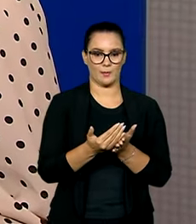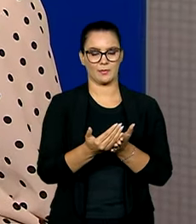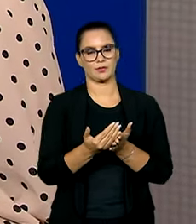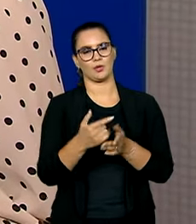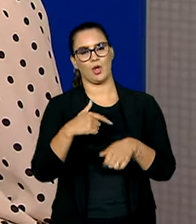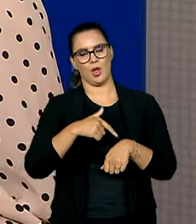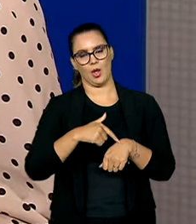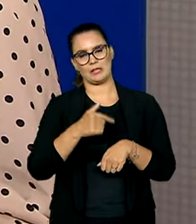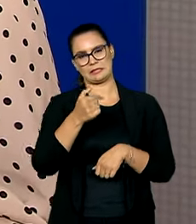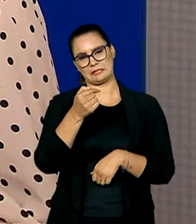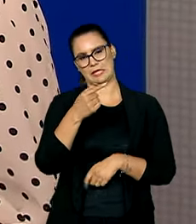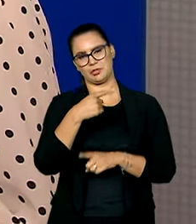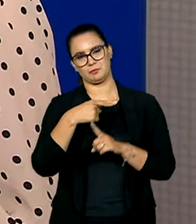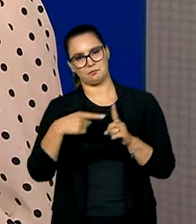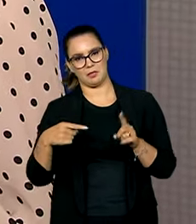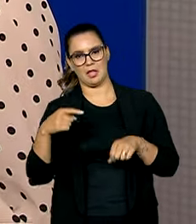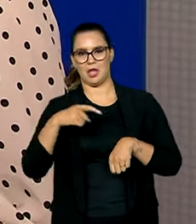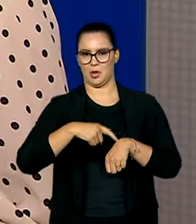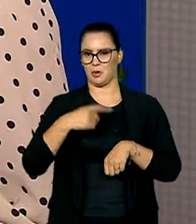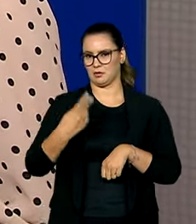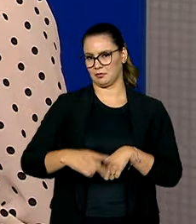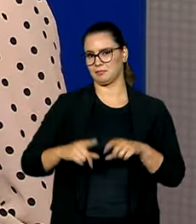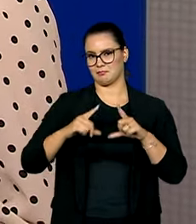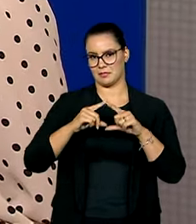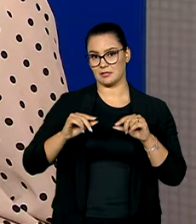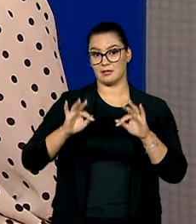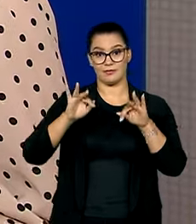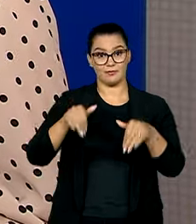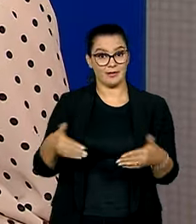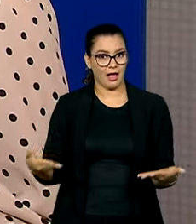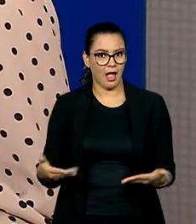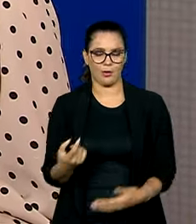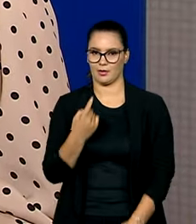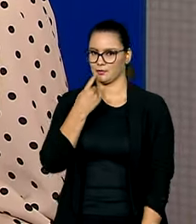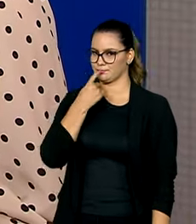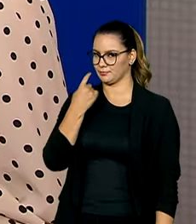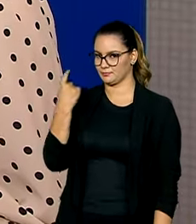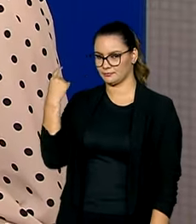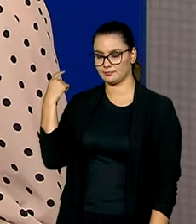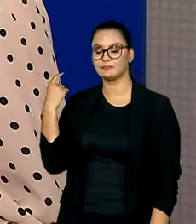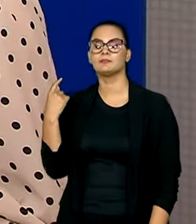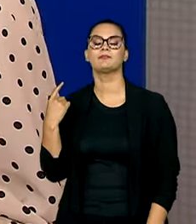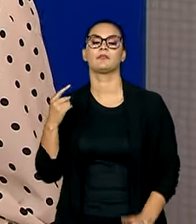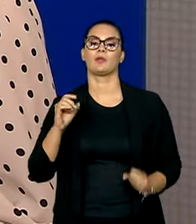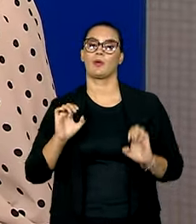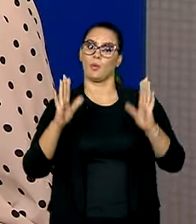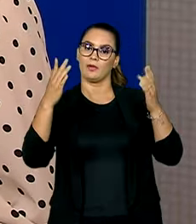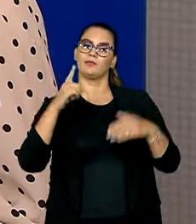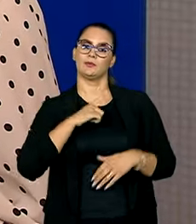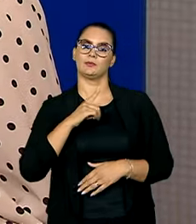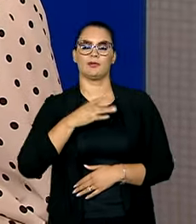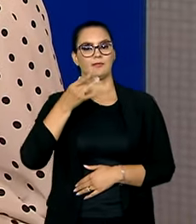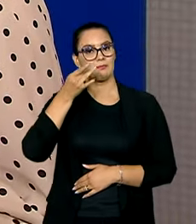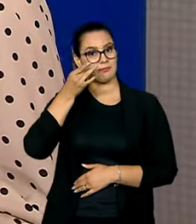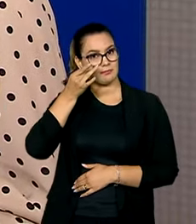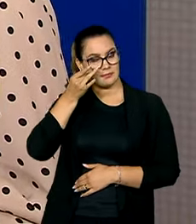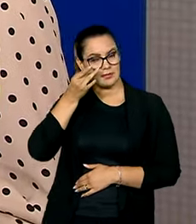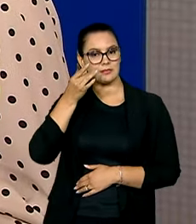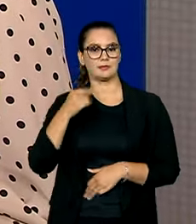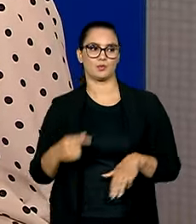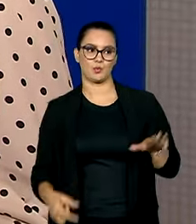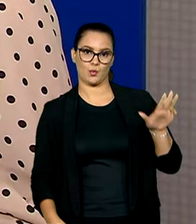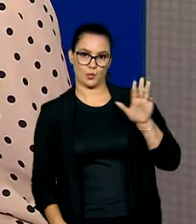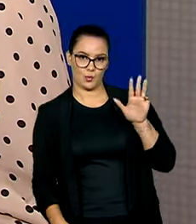das 19h30, horário aqui de Brasília, e terminou agora há pouco. O evento contou com a presença do presidente Lula,